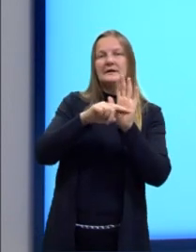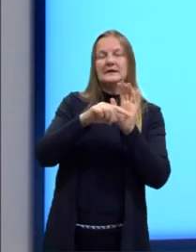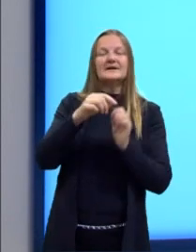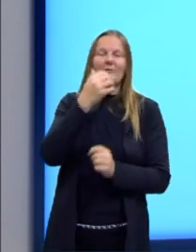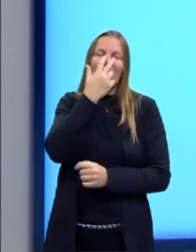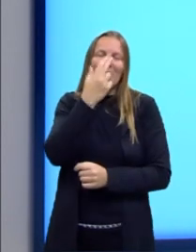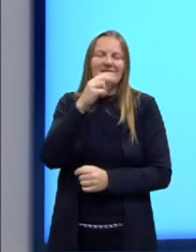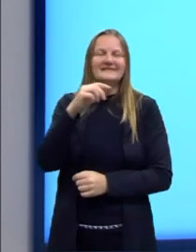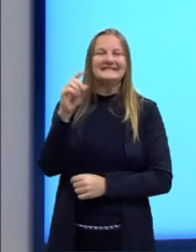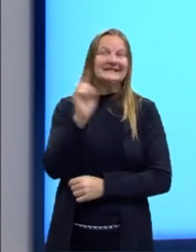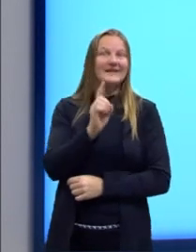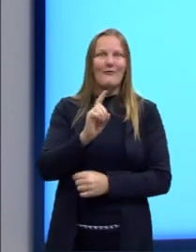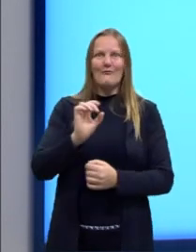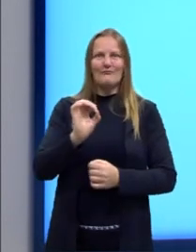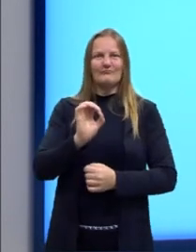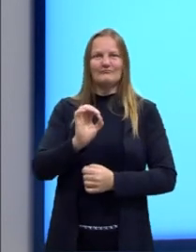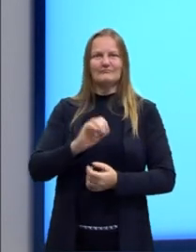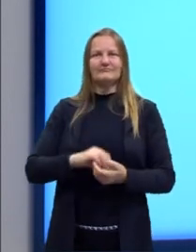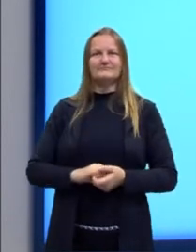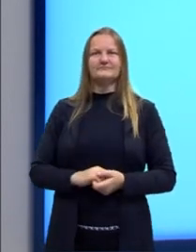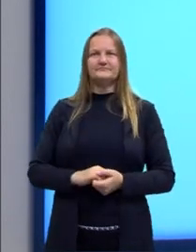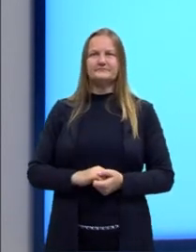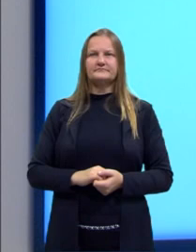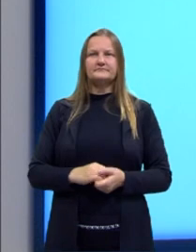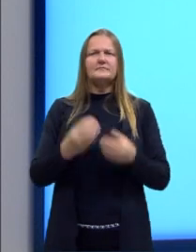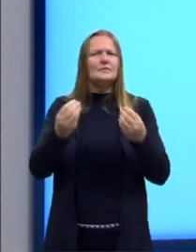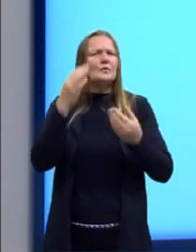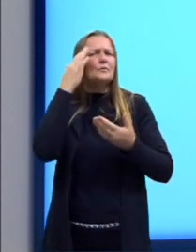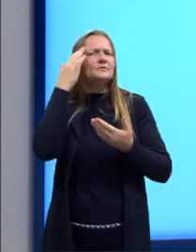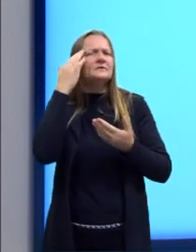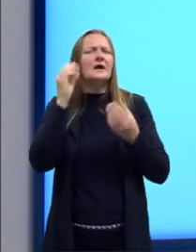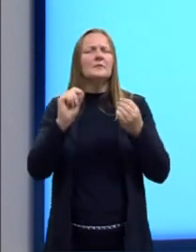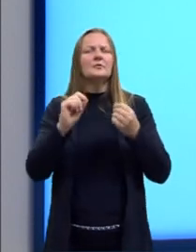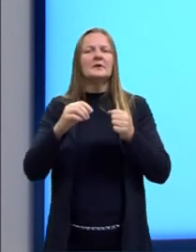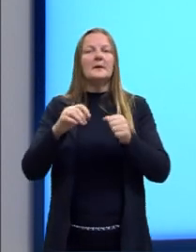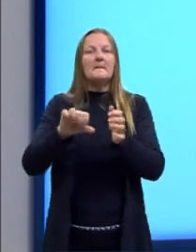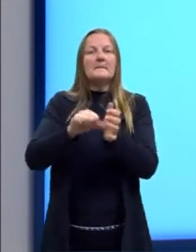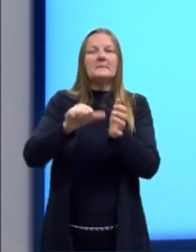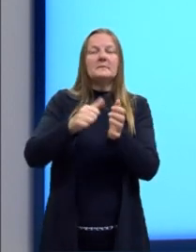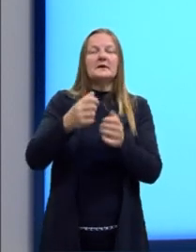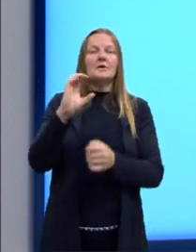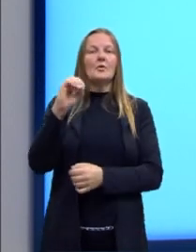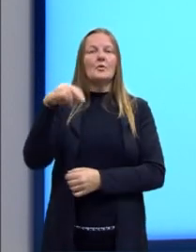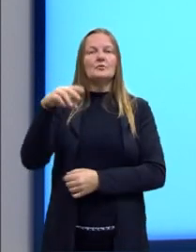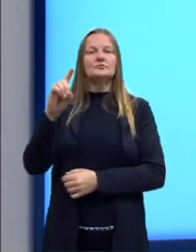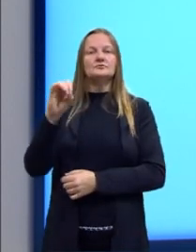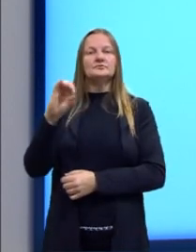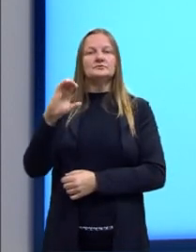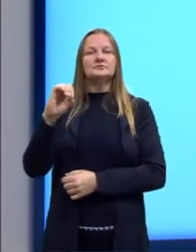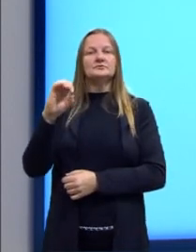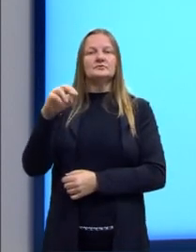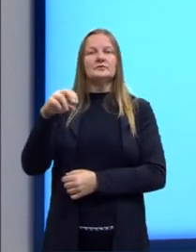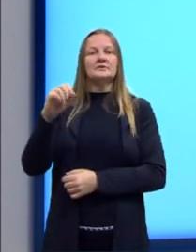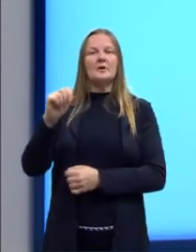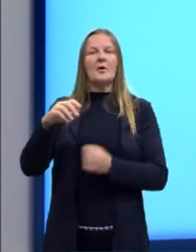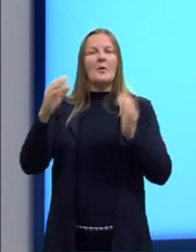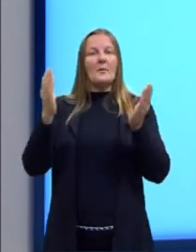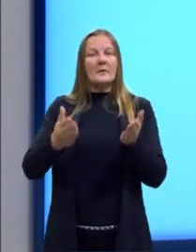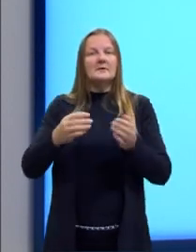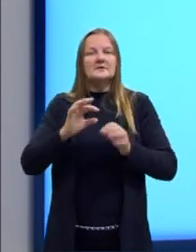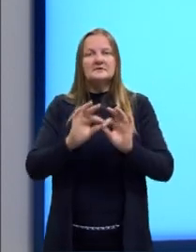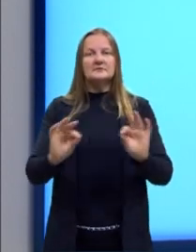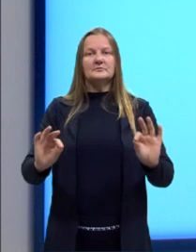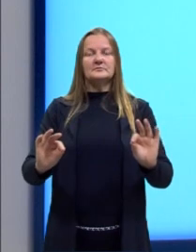will. Certo? E aqui, como é que eu sei que eu tenho uma primeira condicional? Presente simples,